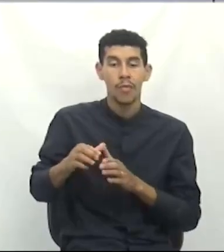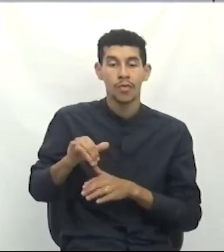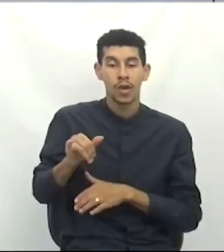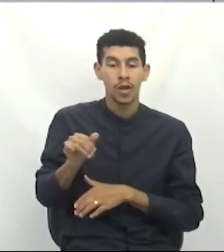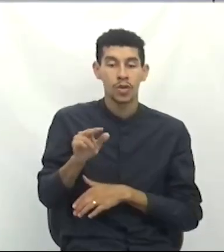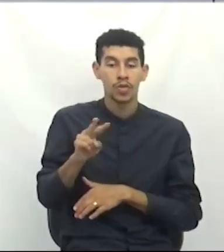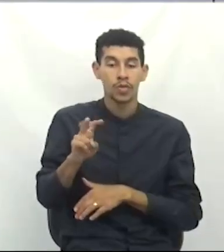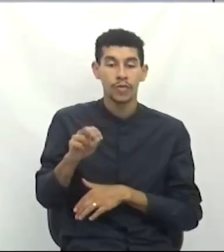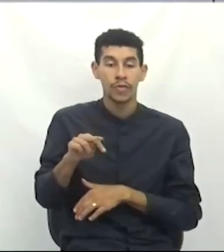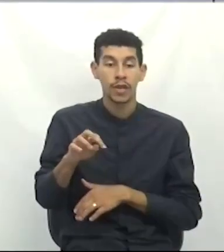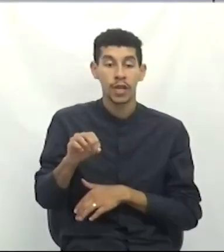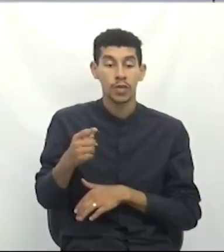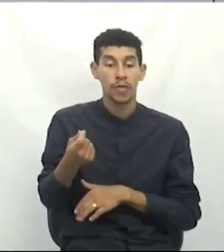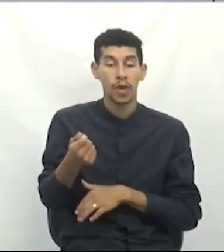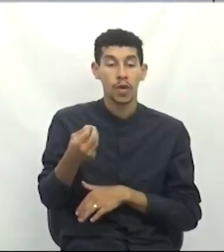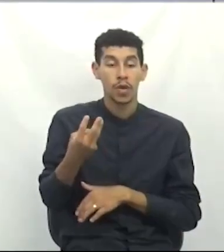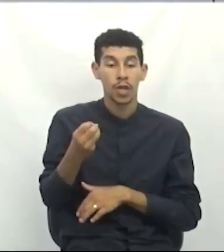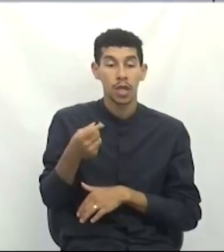no valor de 30 mil reais.